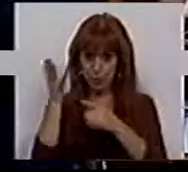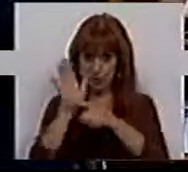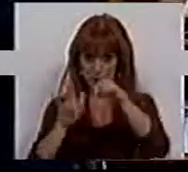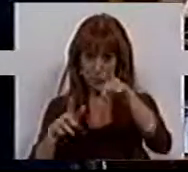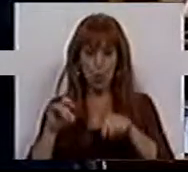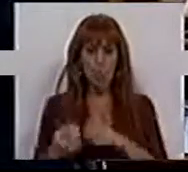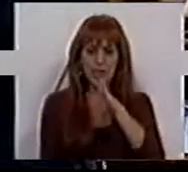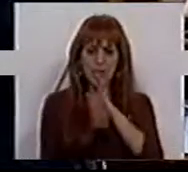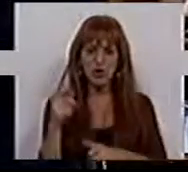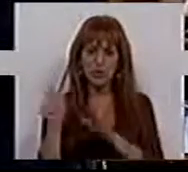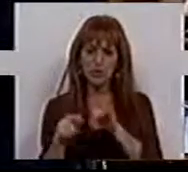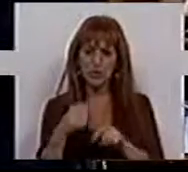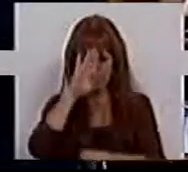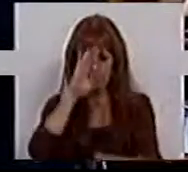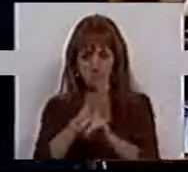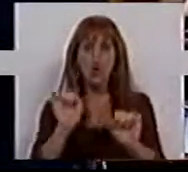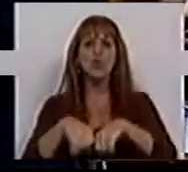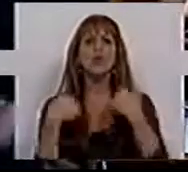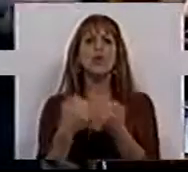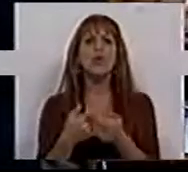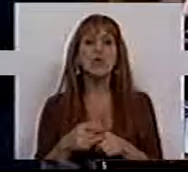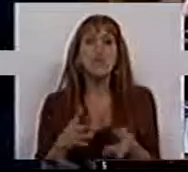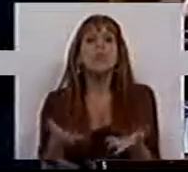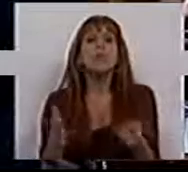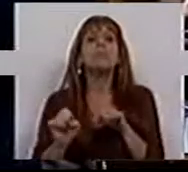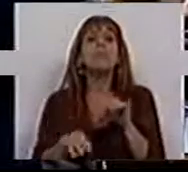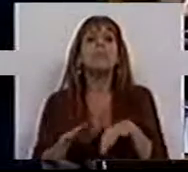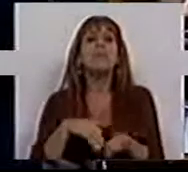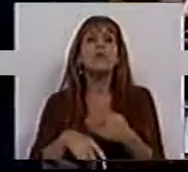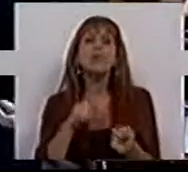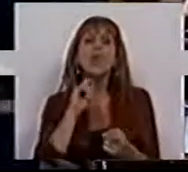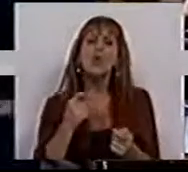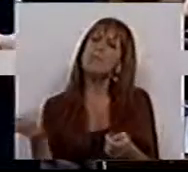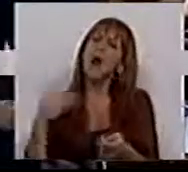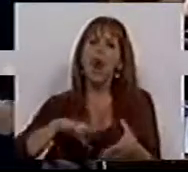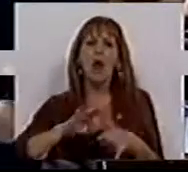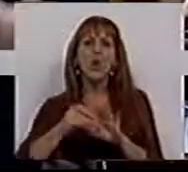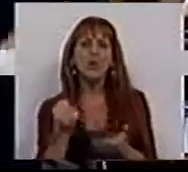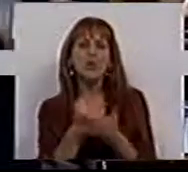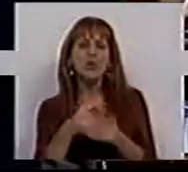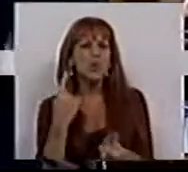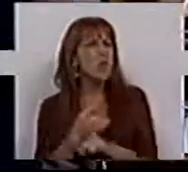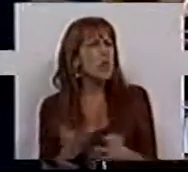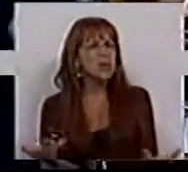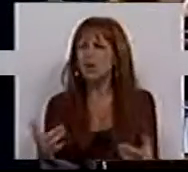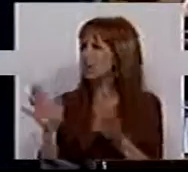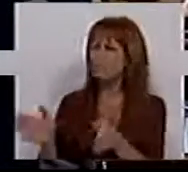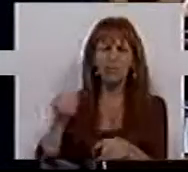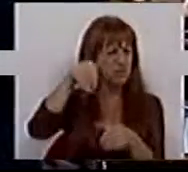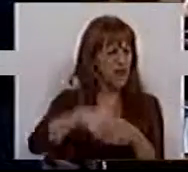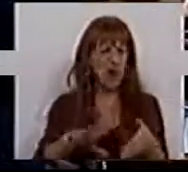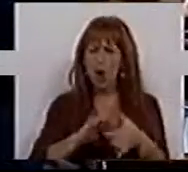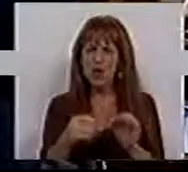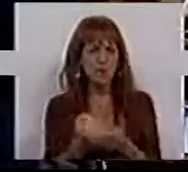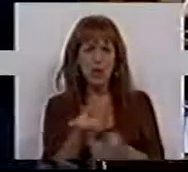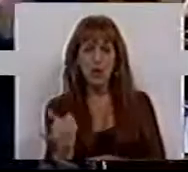exemplo, quando se cria o Fundo de Empreendedorismo Social, o que se está a fazer é chamar para uma lógica de mercado coisas que não deviam estar